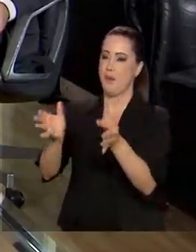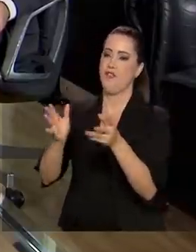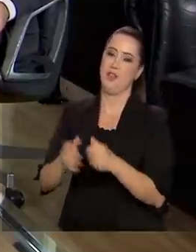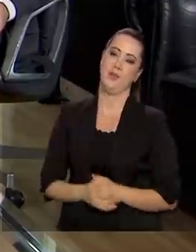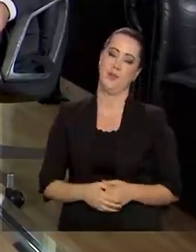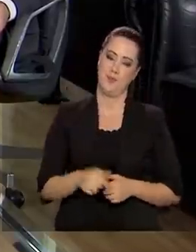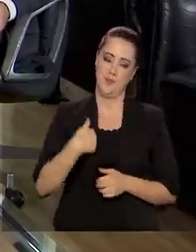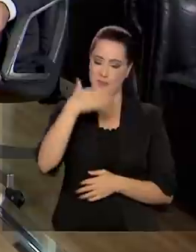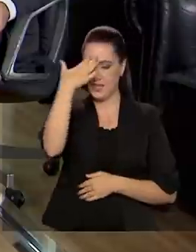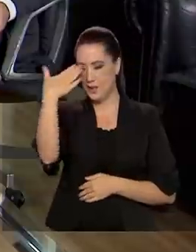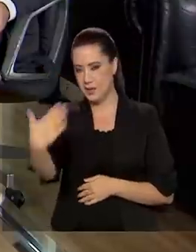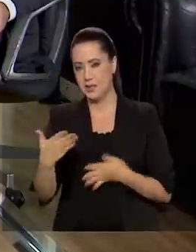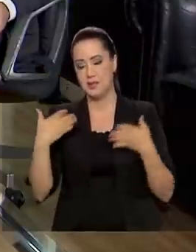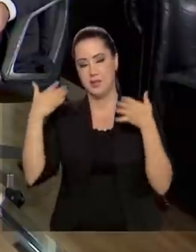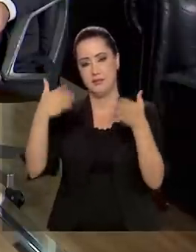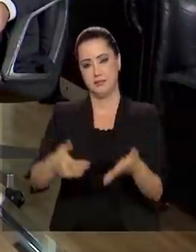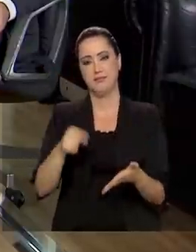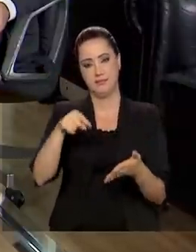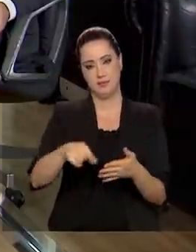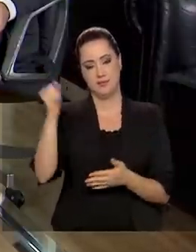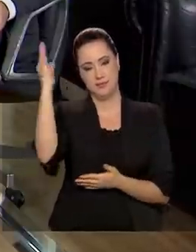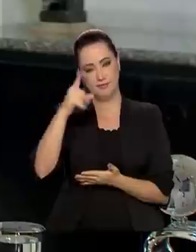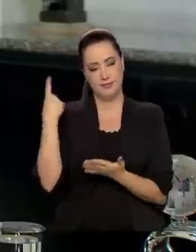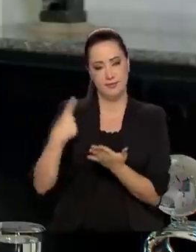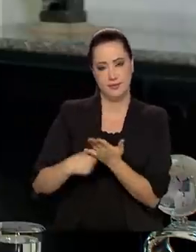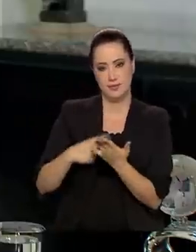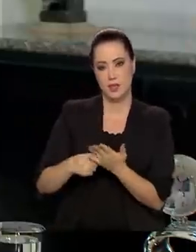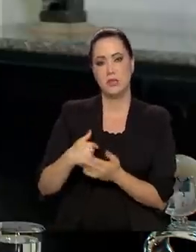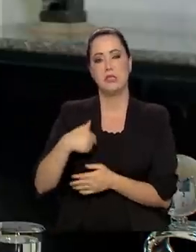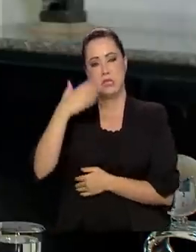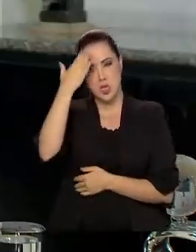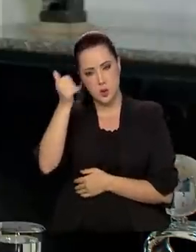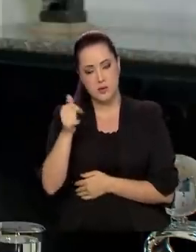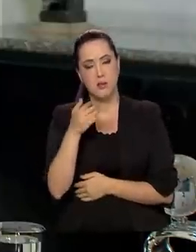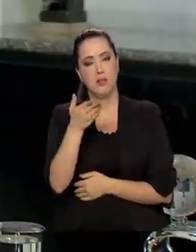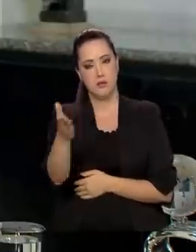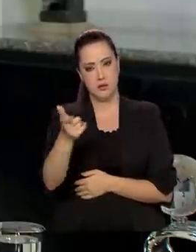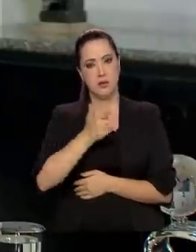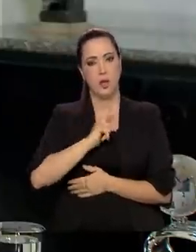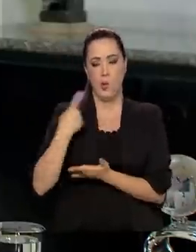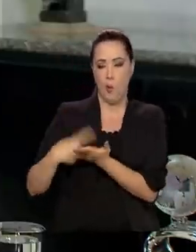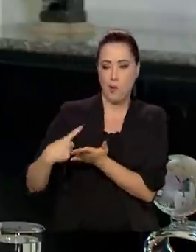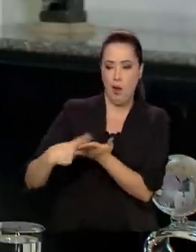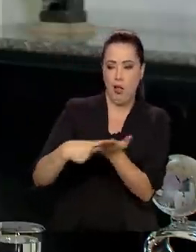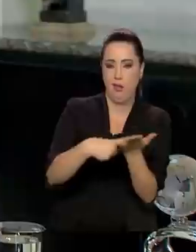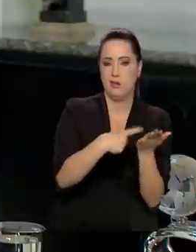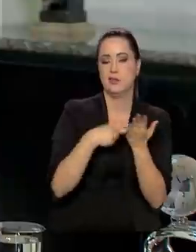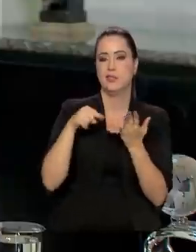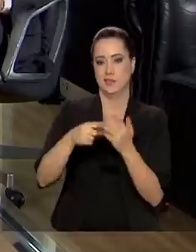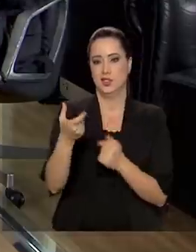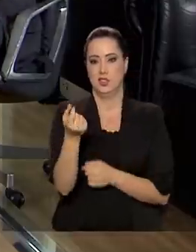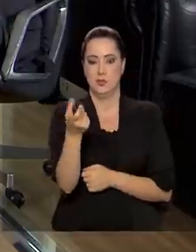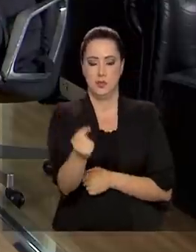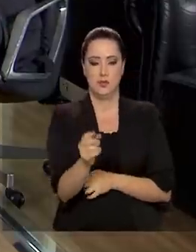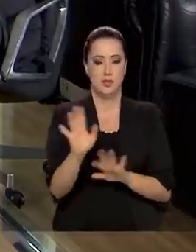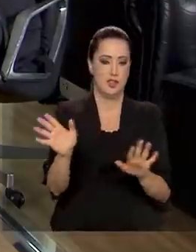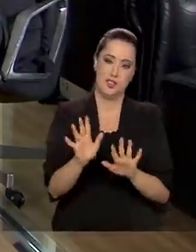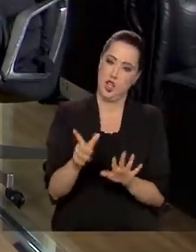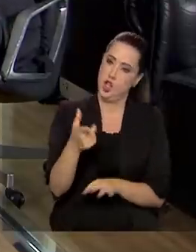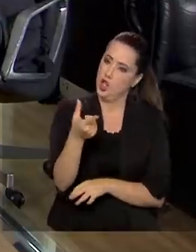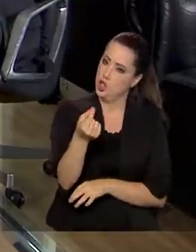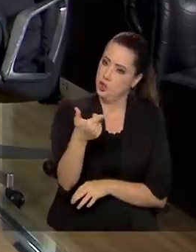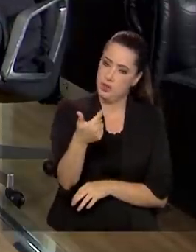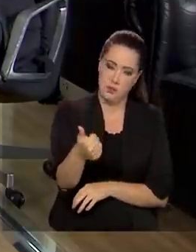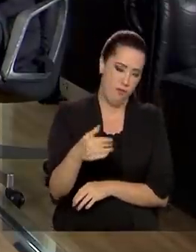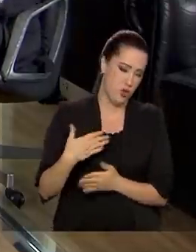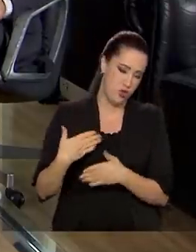Muito obrigado pela participação aqui no Brasil em Pauta. Eu sei que o senhor teve uma agenda atribulada em 2020, não vai ser diferente em